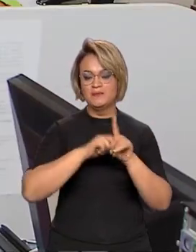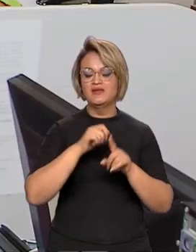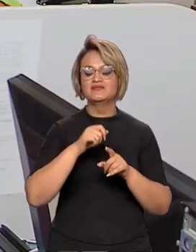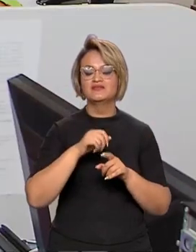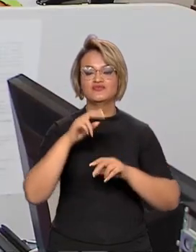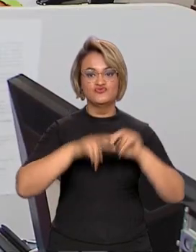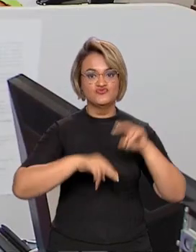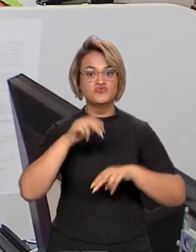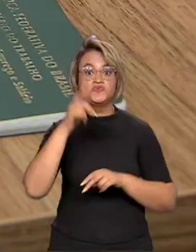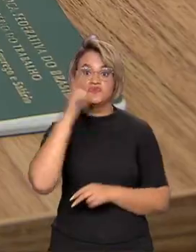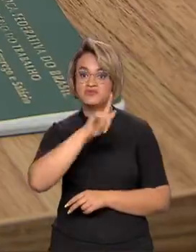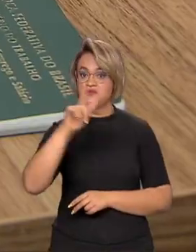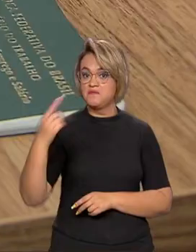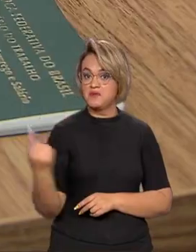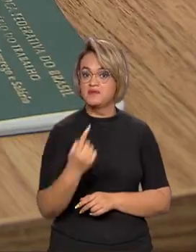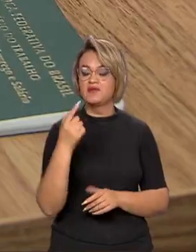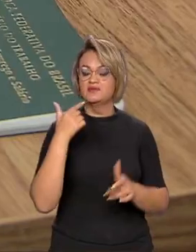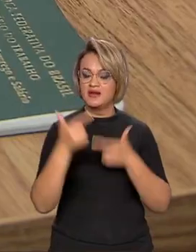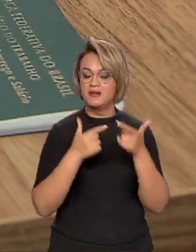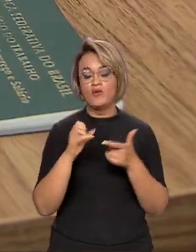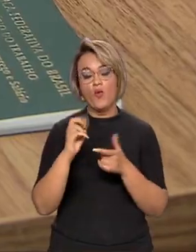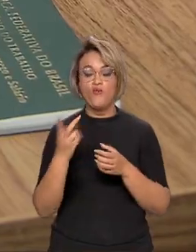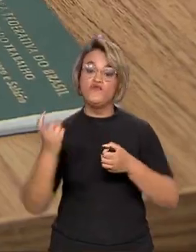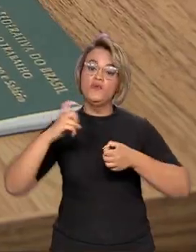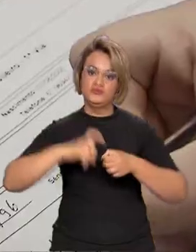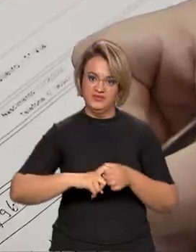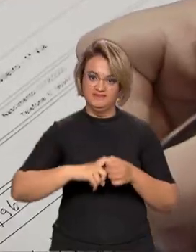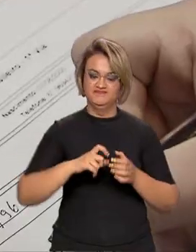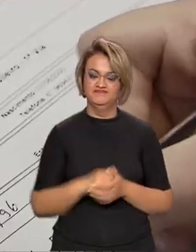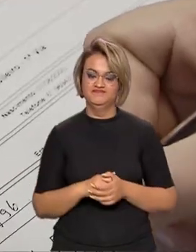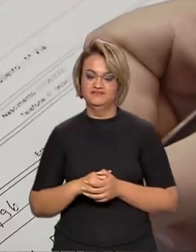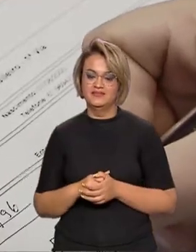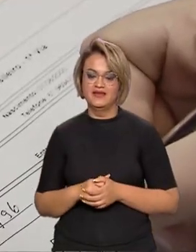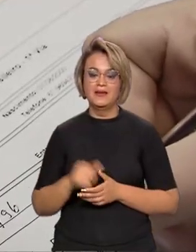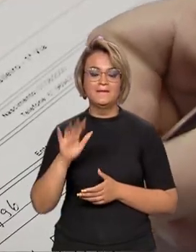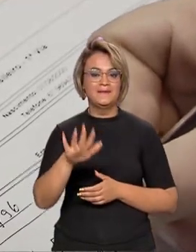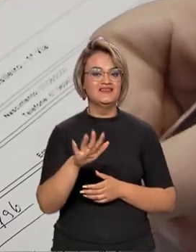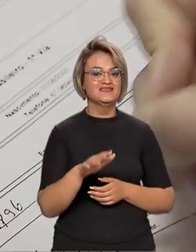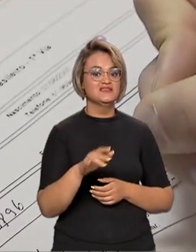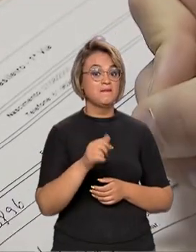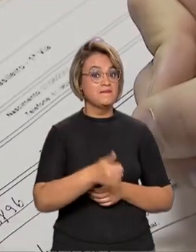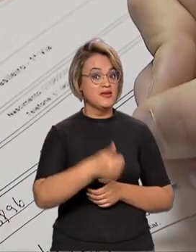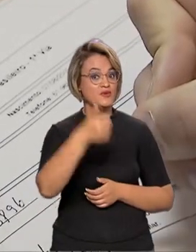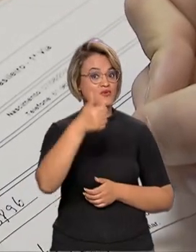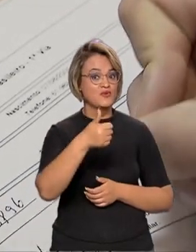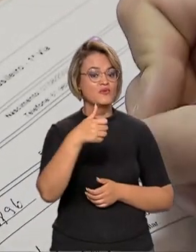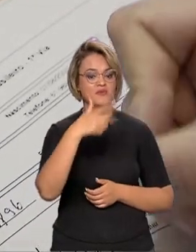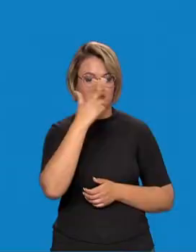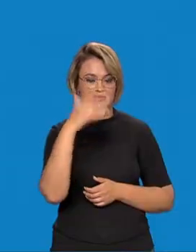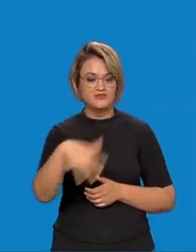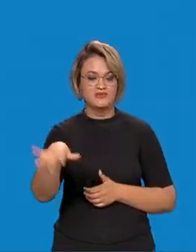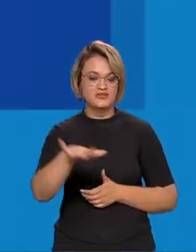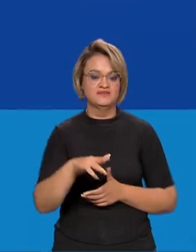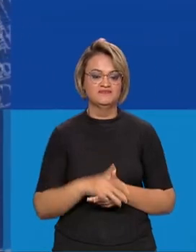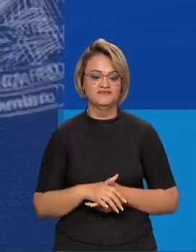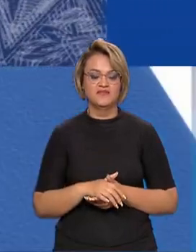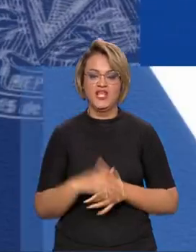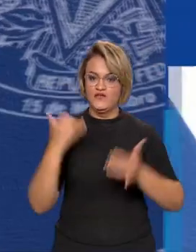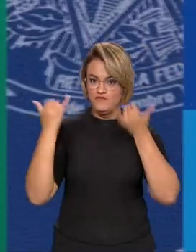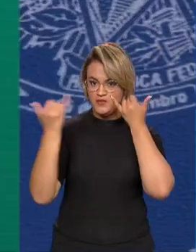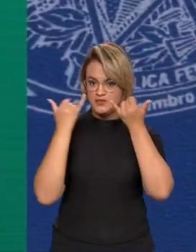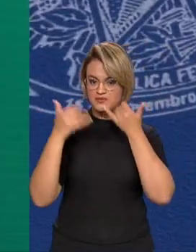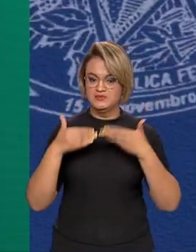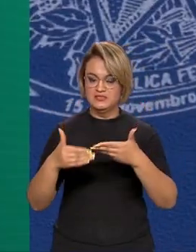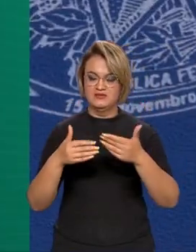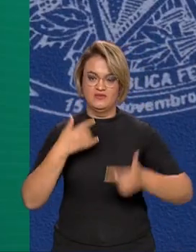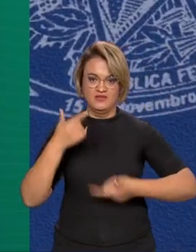que buscam uma primeira vaga ou recolocação profissional. Mas o cenário melhorou para essas pessoas. Dados do Ministério